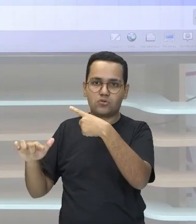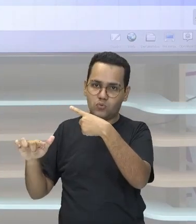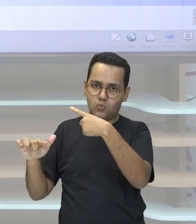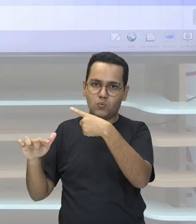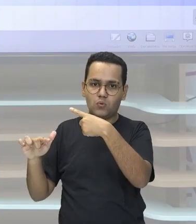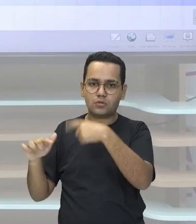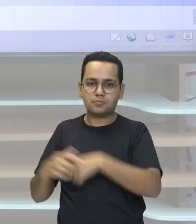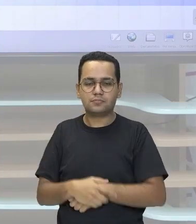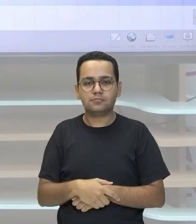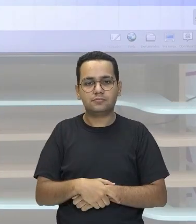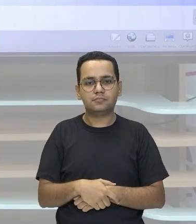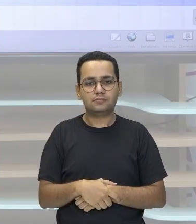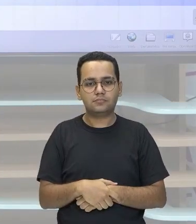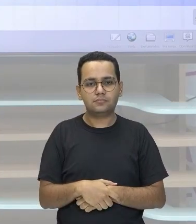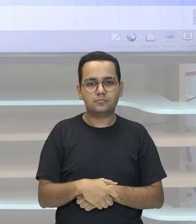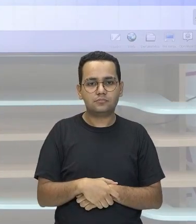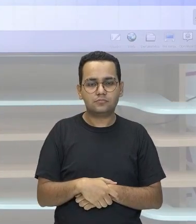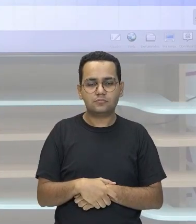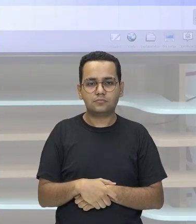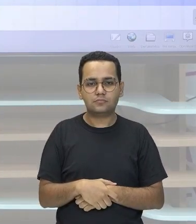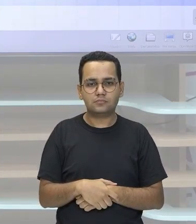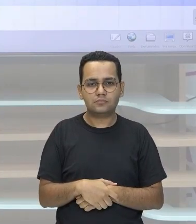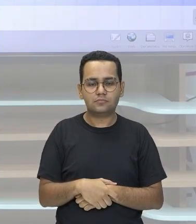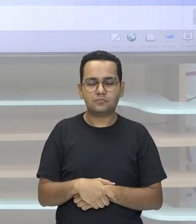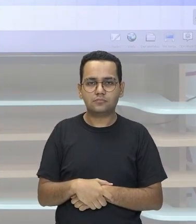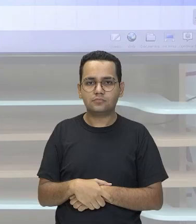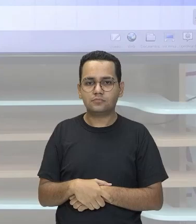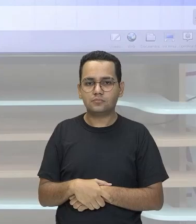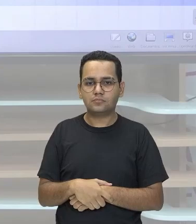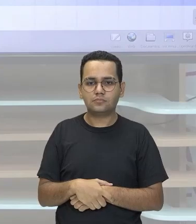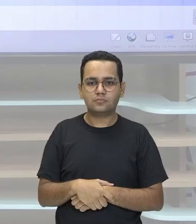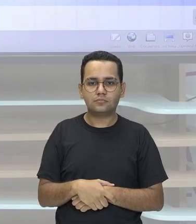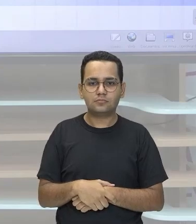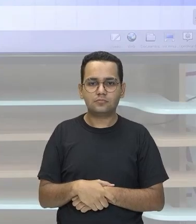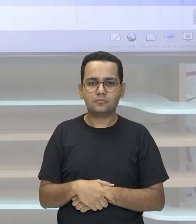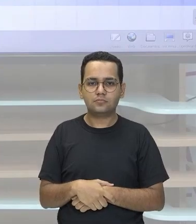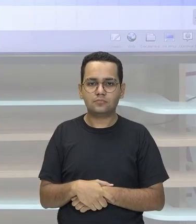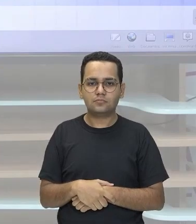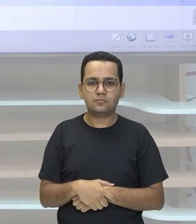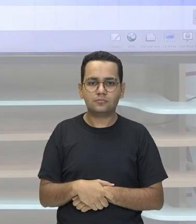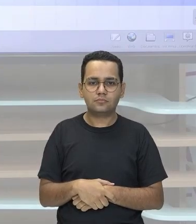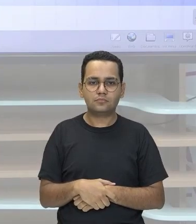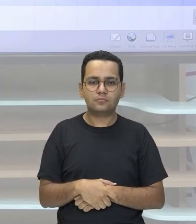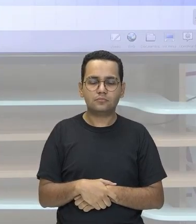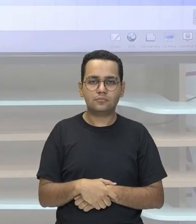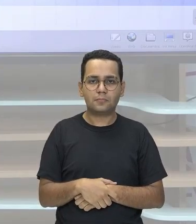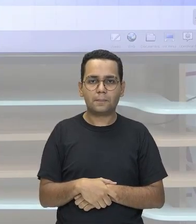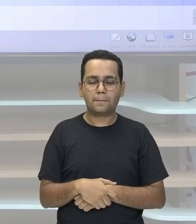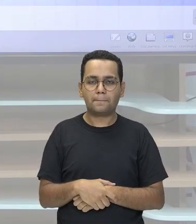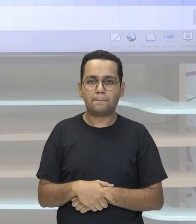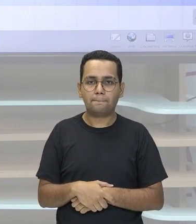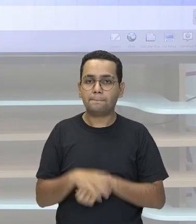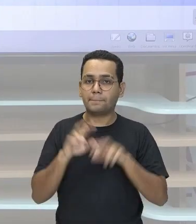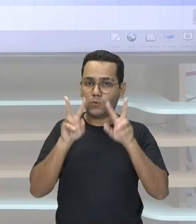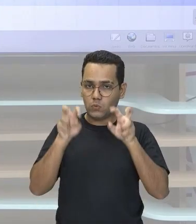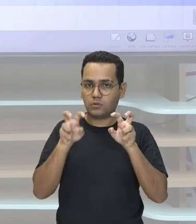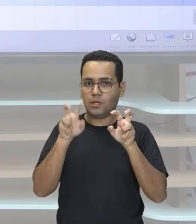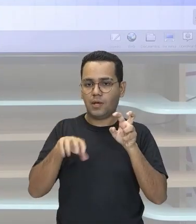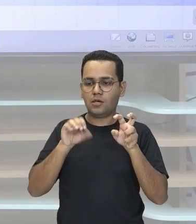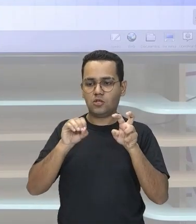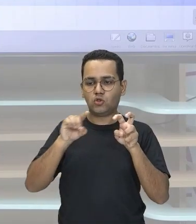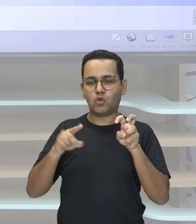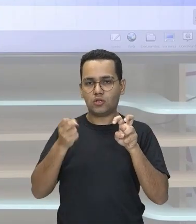dizer É isso Que você escolheu Depois Finaliza Lembrando que você Está trabalhando Com notação científica Se é notação